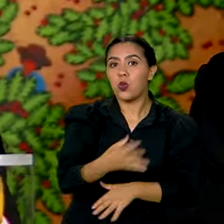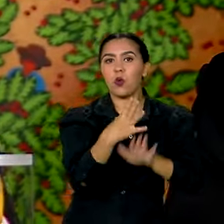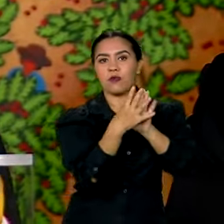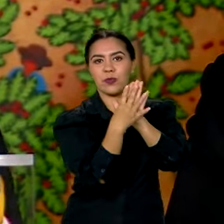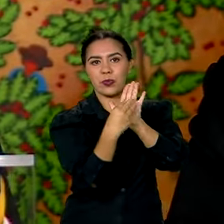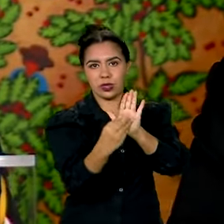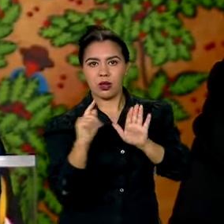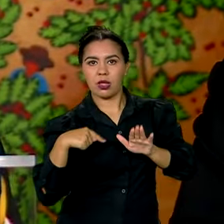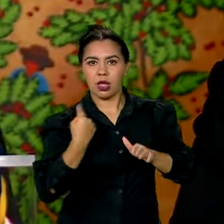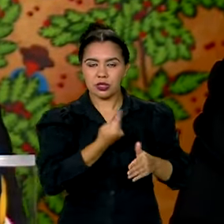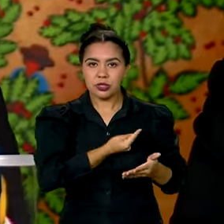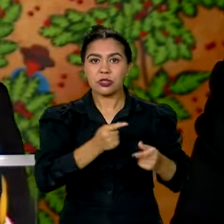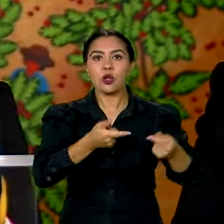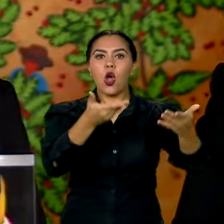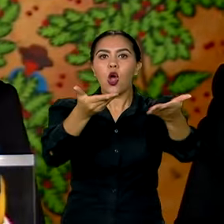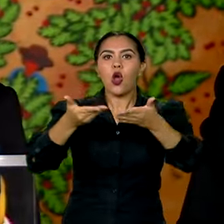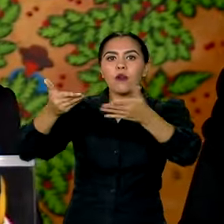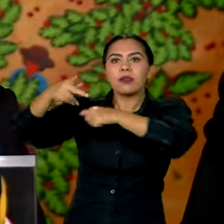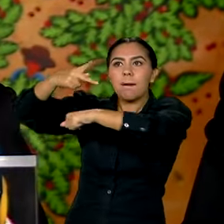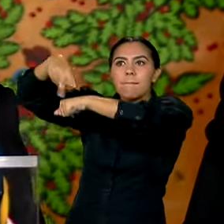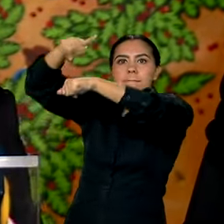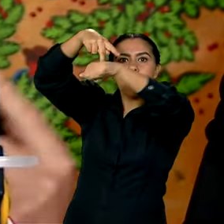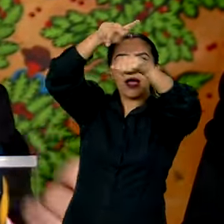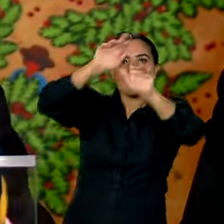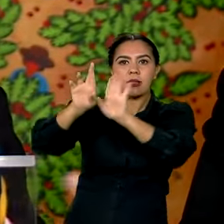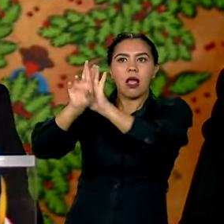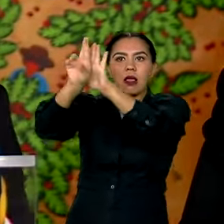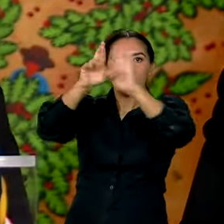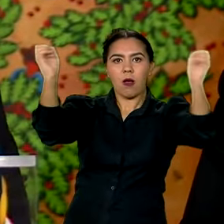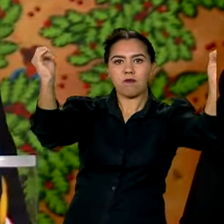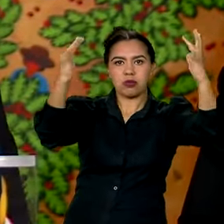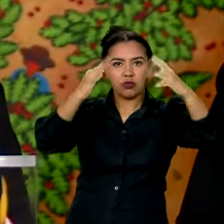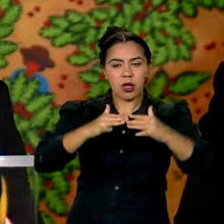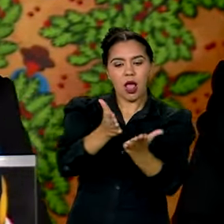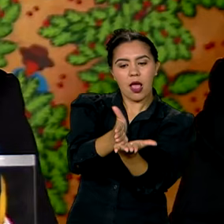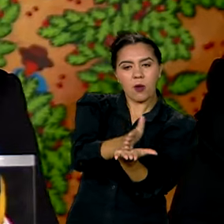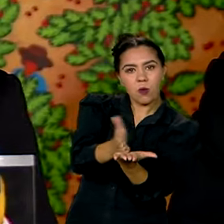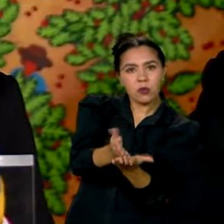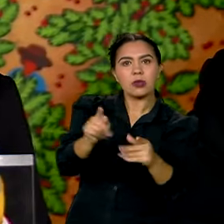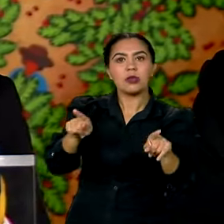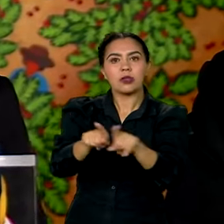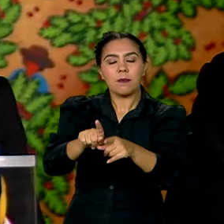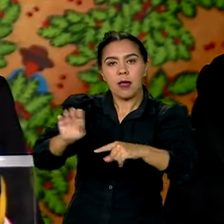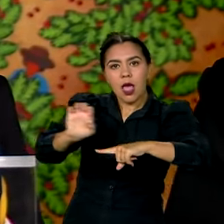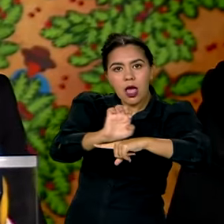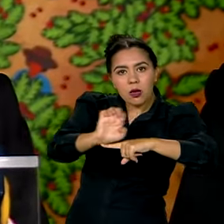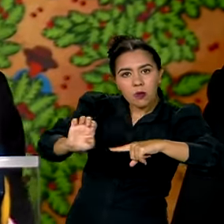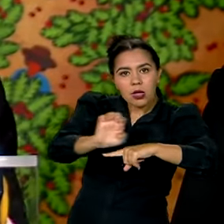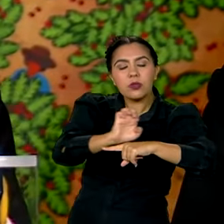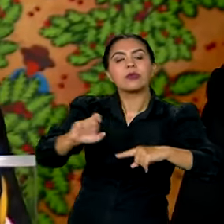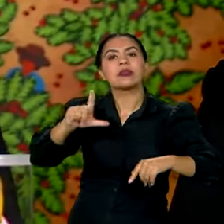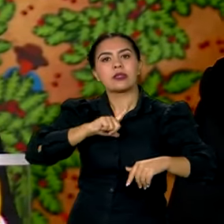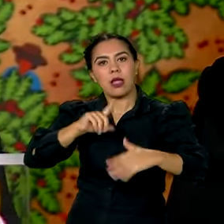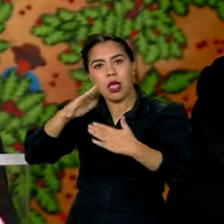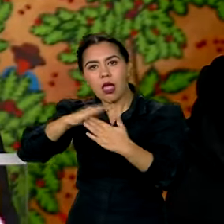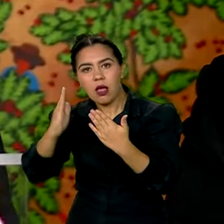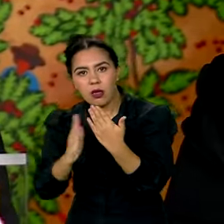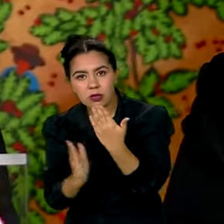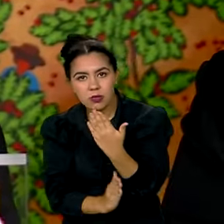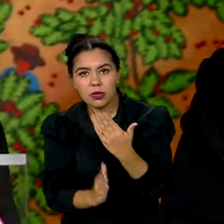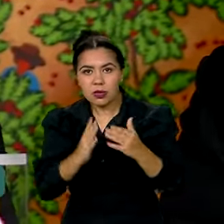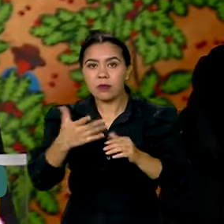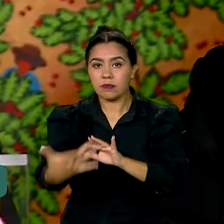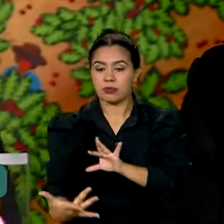convidaremos todos os países, não só fronteiriços, mas também o Equador, que tem a floresta amazônica, a comporem esse centro